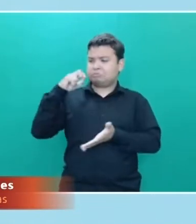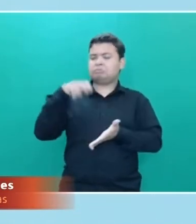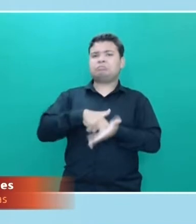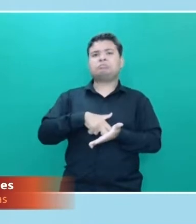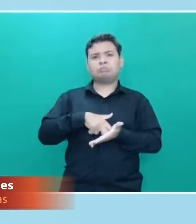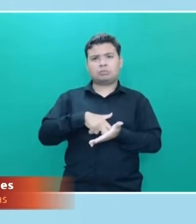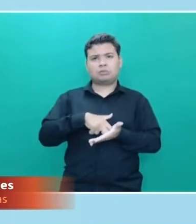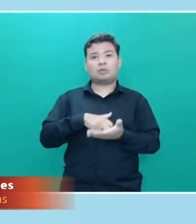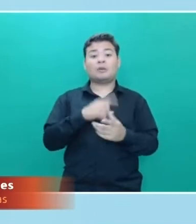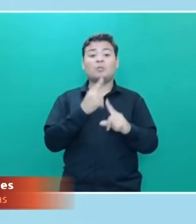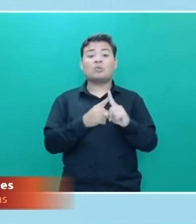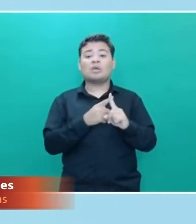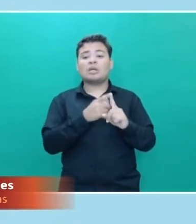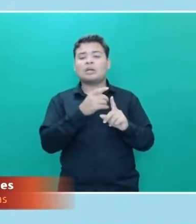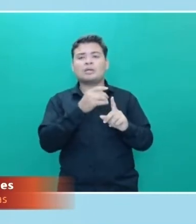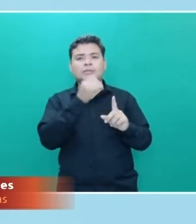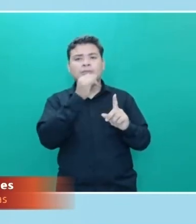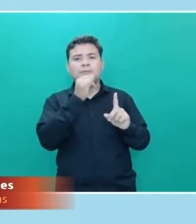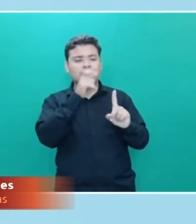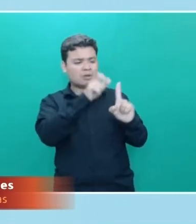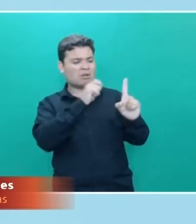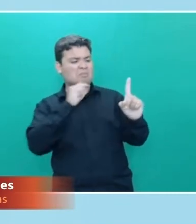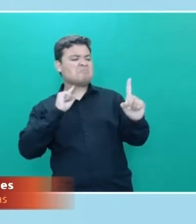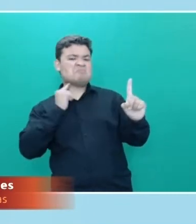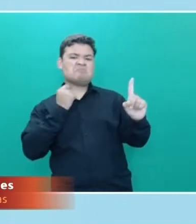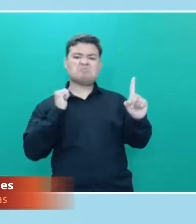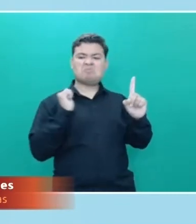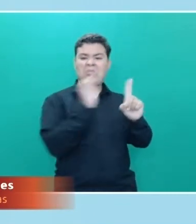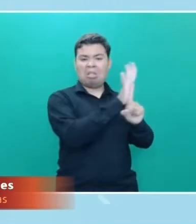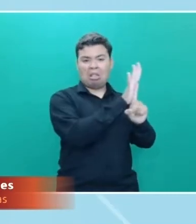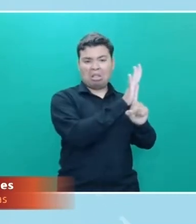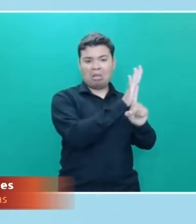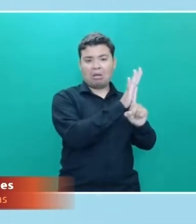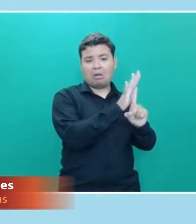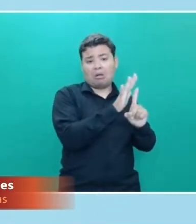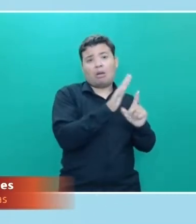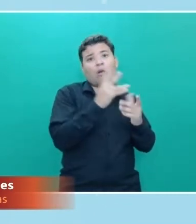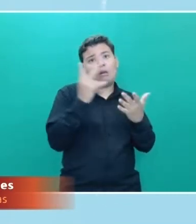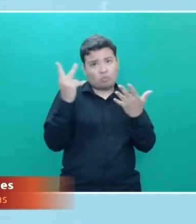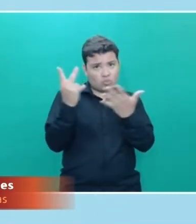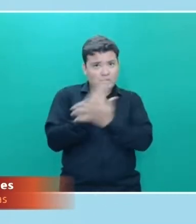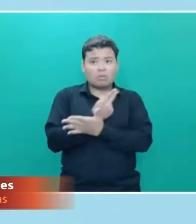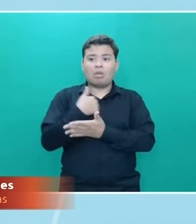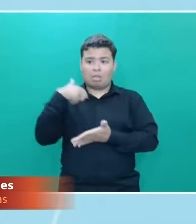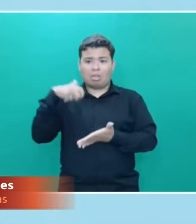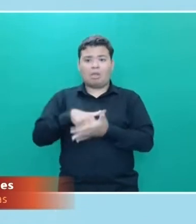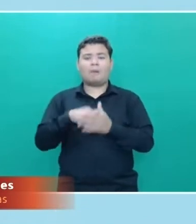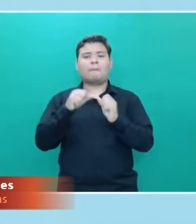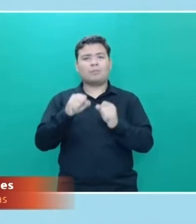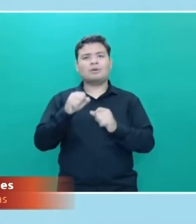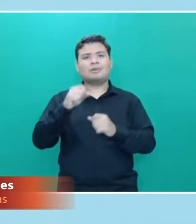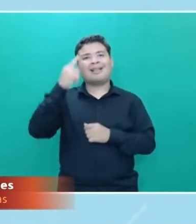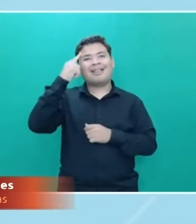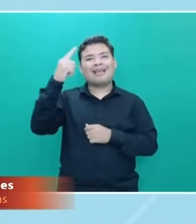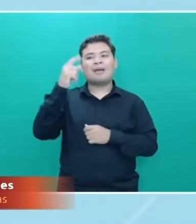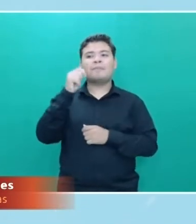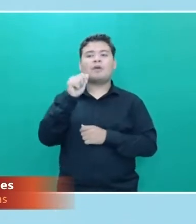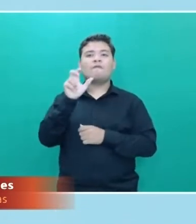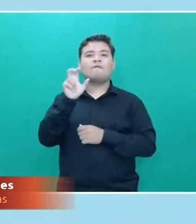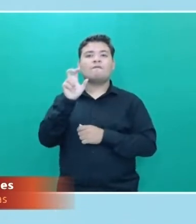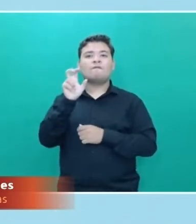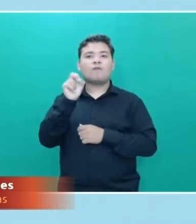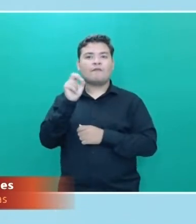manchar a imagem, que vier a ferir a imagem de outro. Então, aquela máxima que o vovó nos ensinava, olha, o seu direito